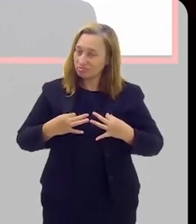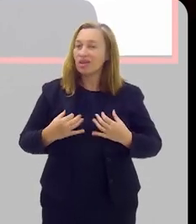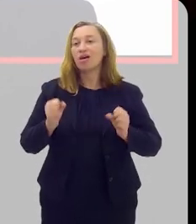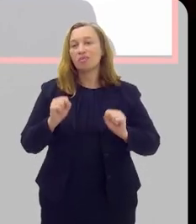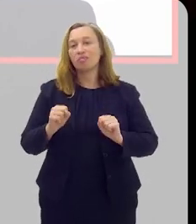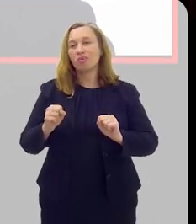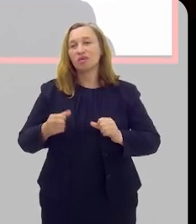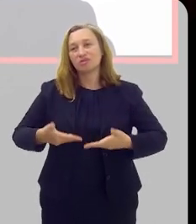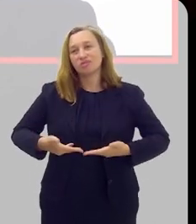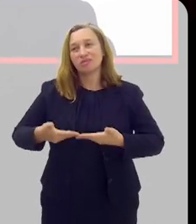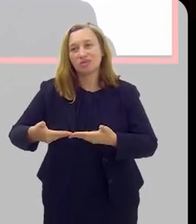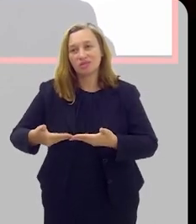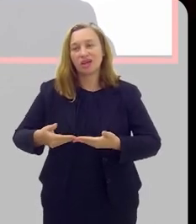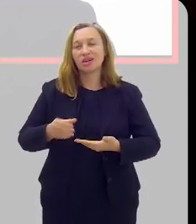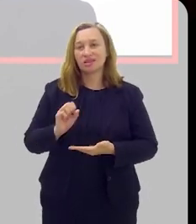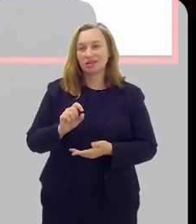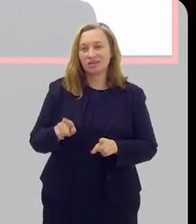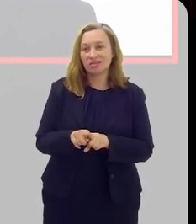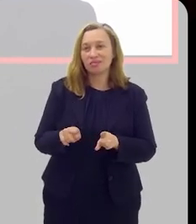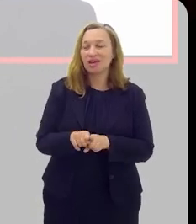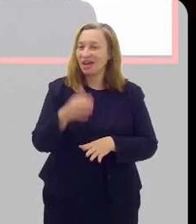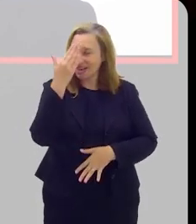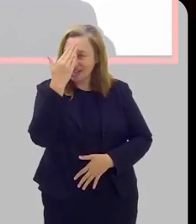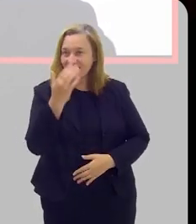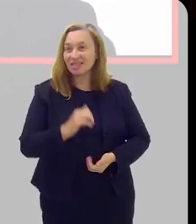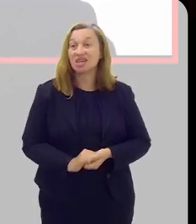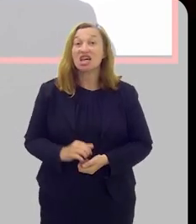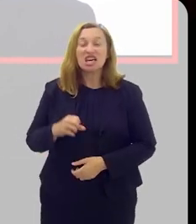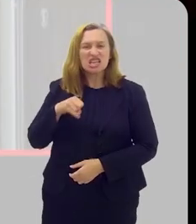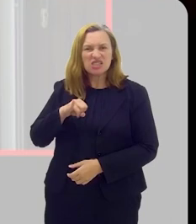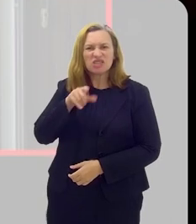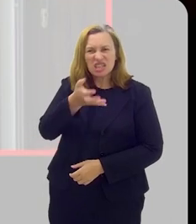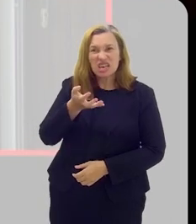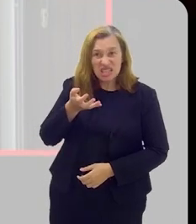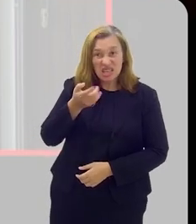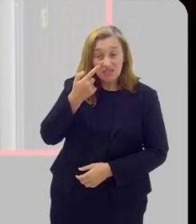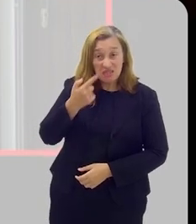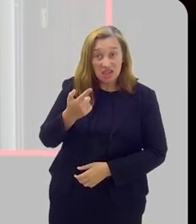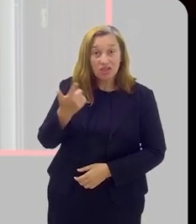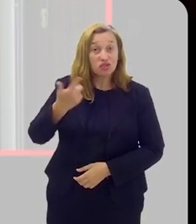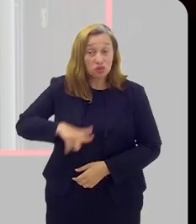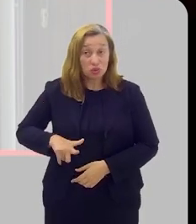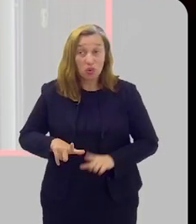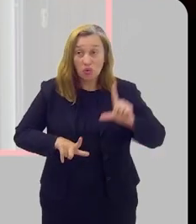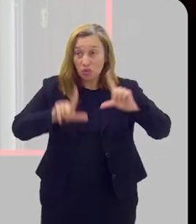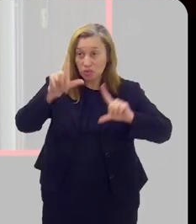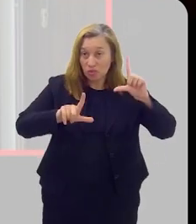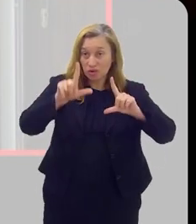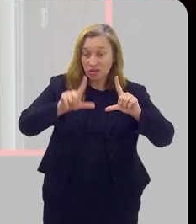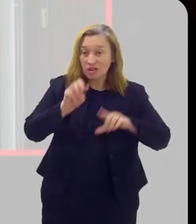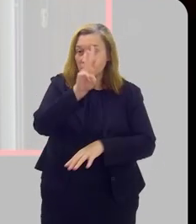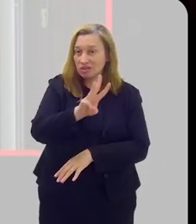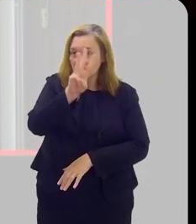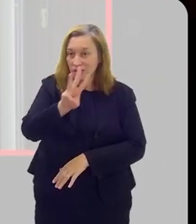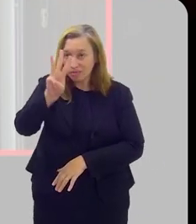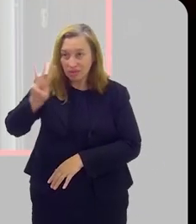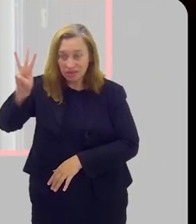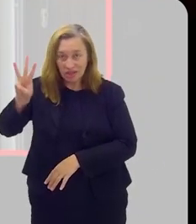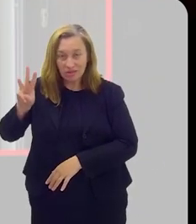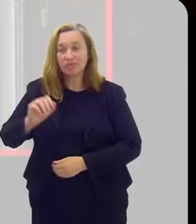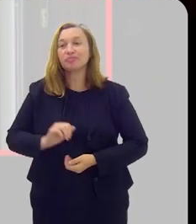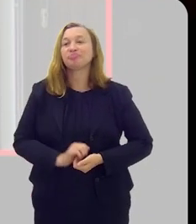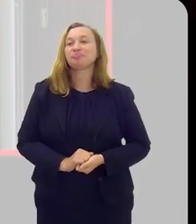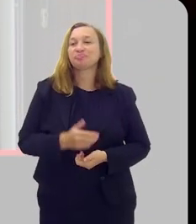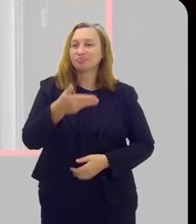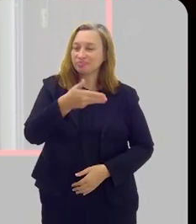à disposição, pode contar comigo também. A gente que agradece. E se você quiser rever esse programa, acesse www